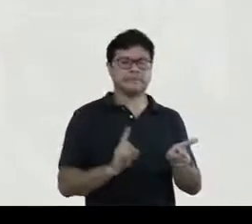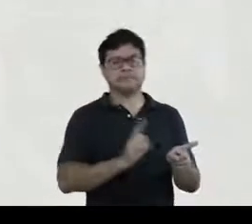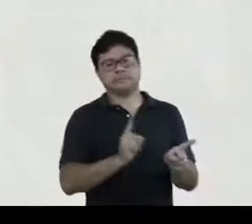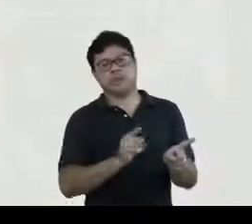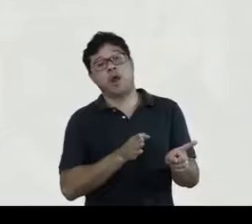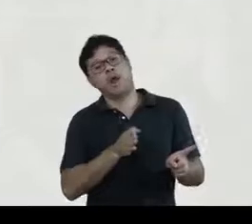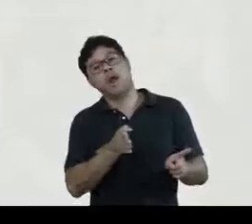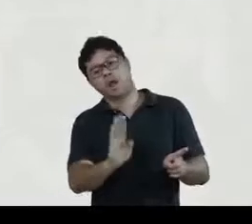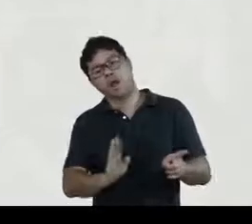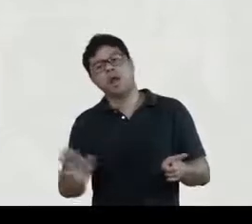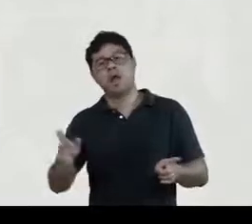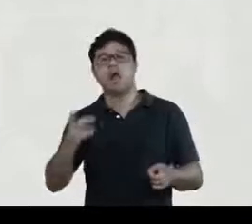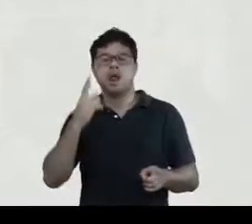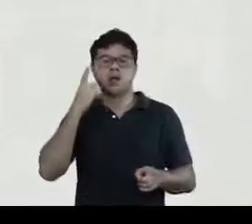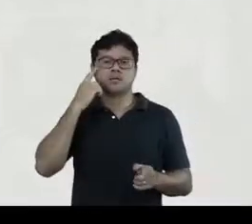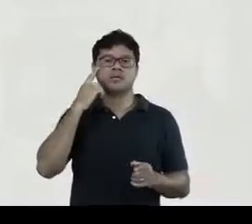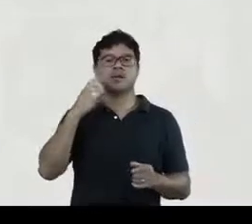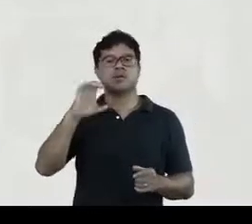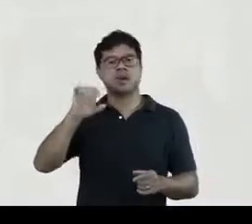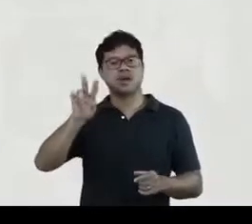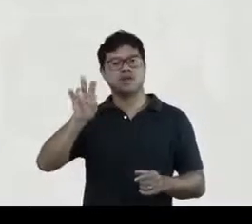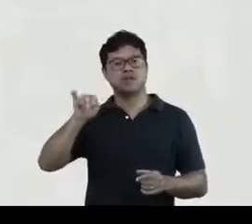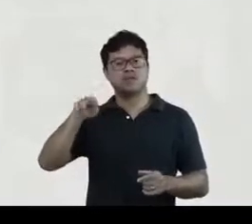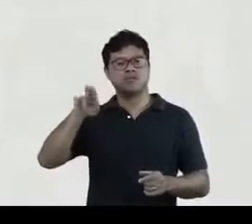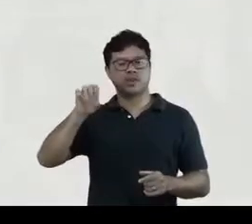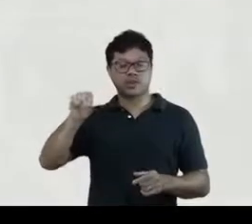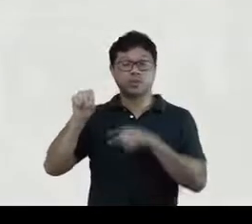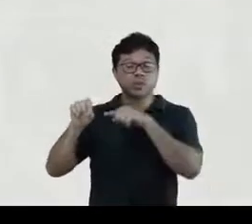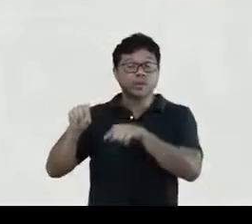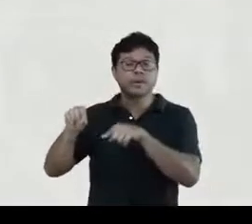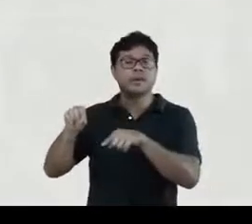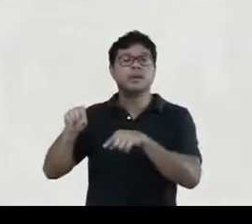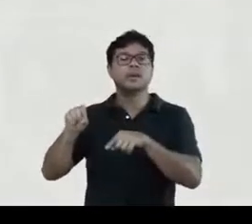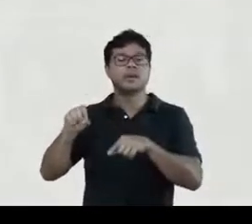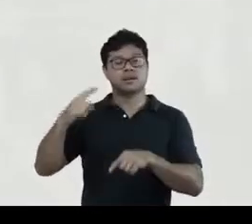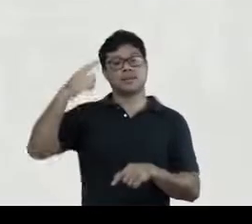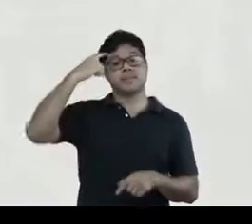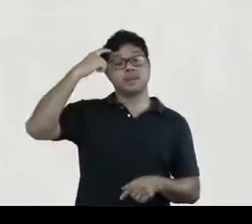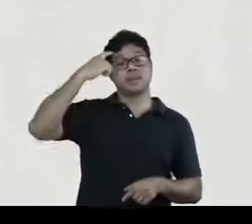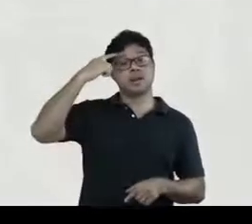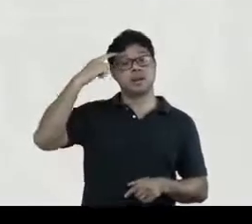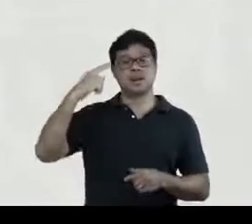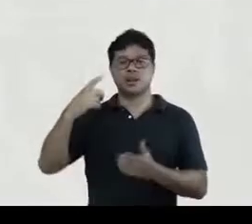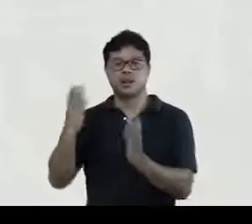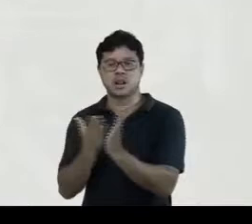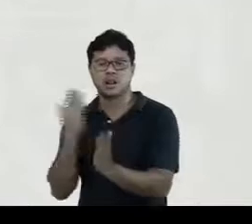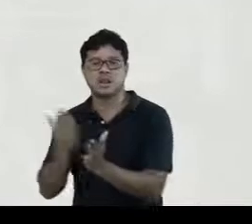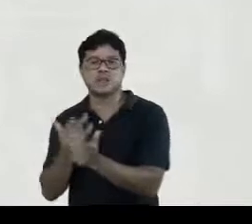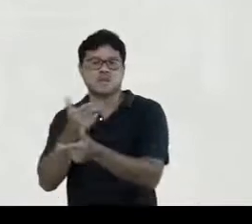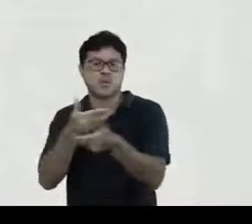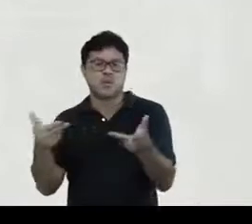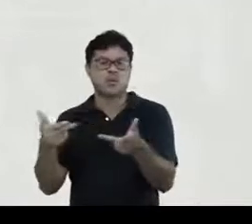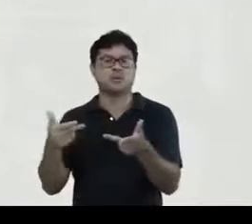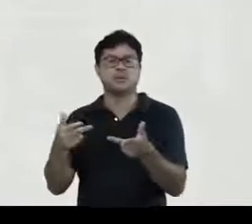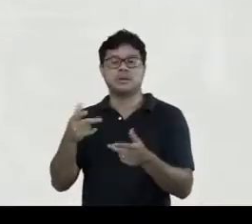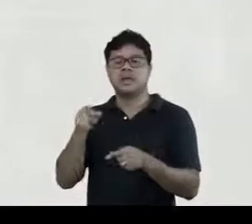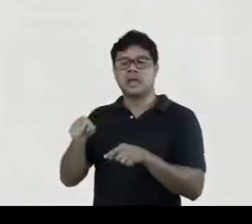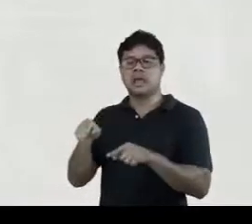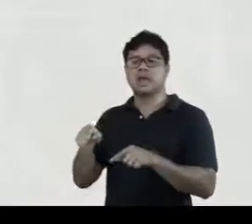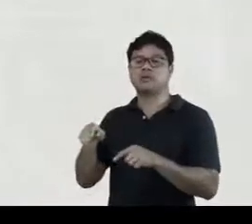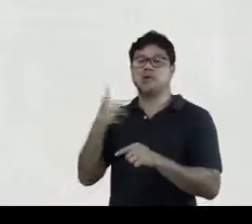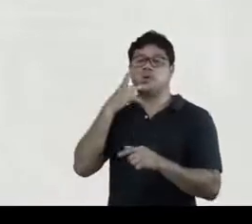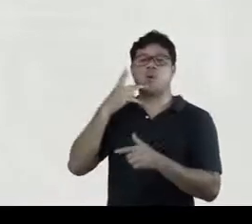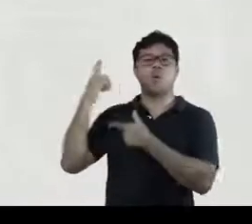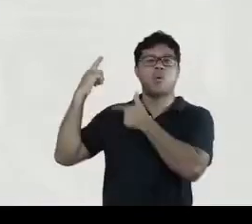lembrando lá do Ítalo Calvino porque ele era um clássico pensar que as obras não são um clássico